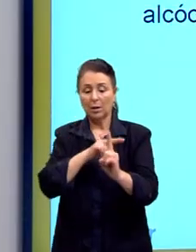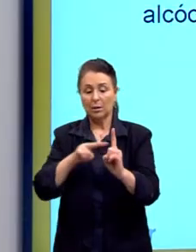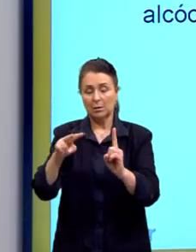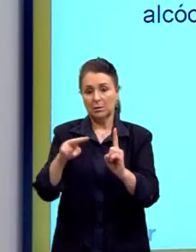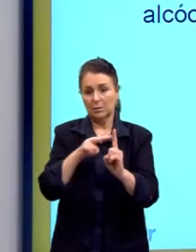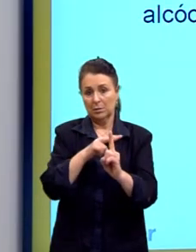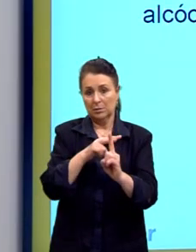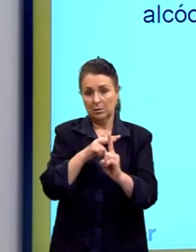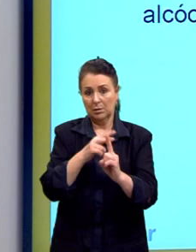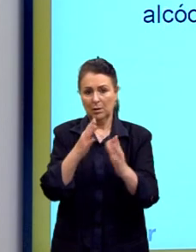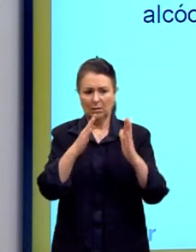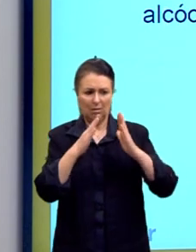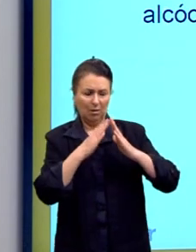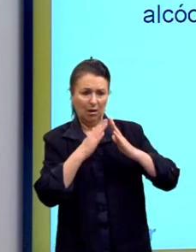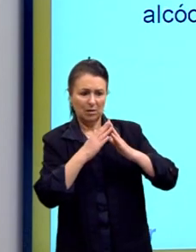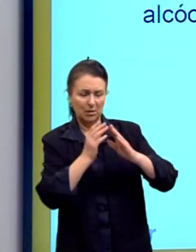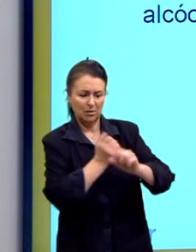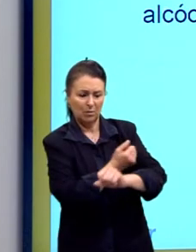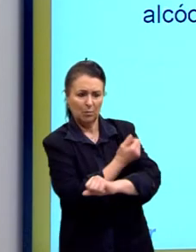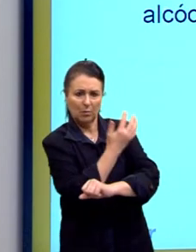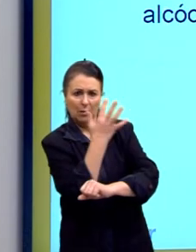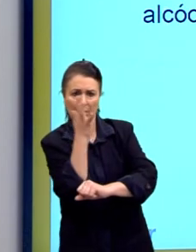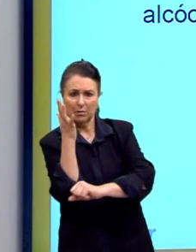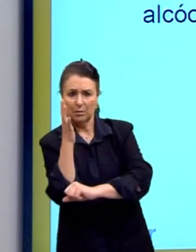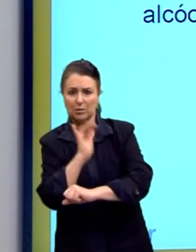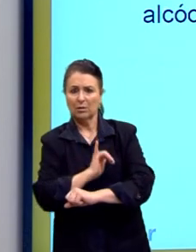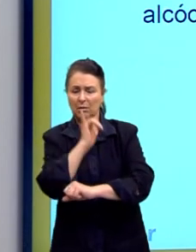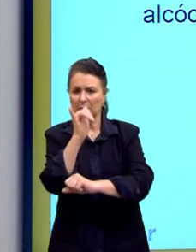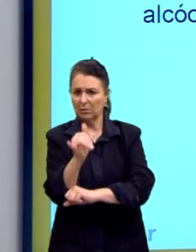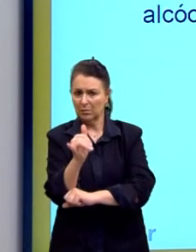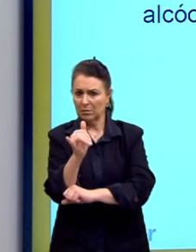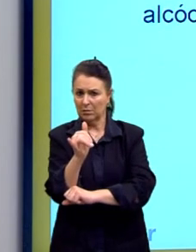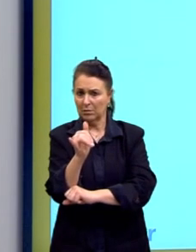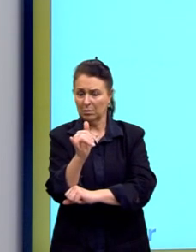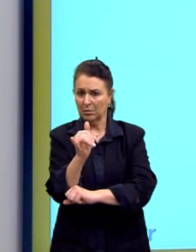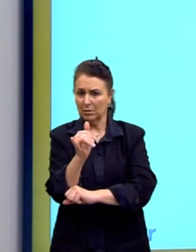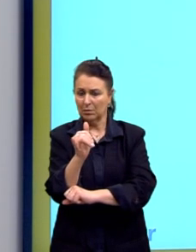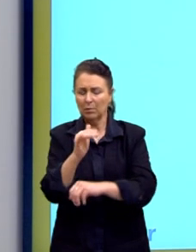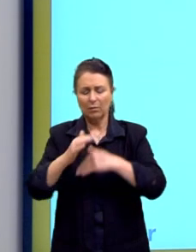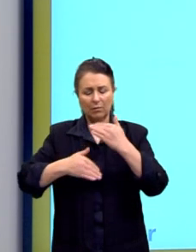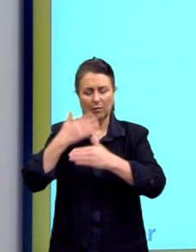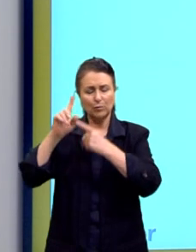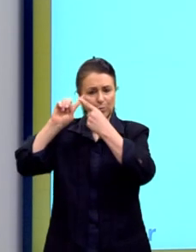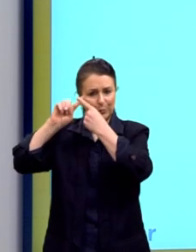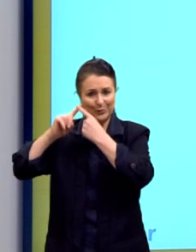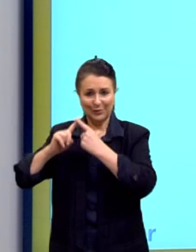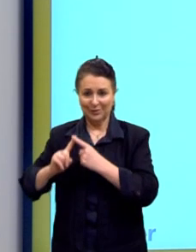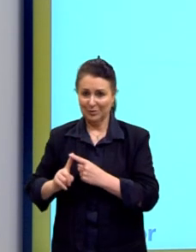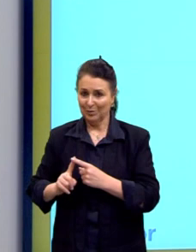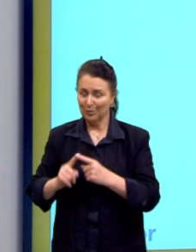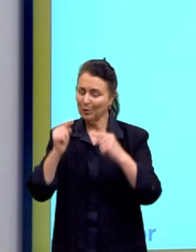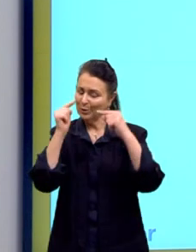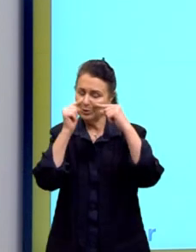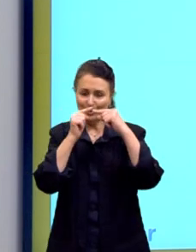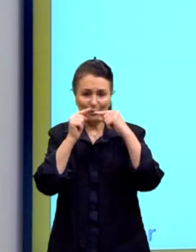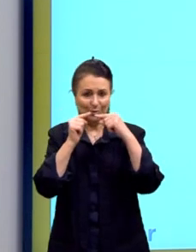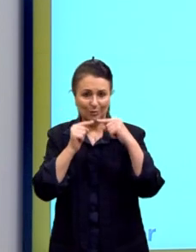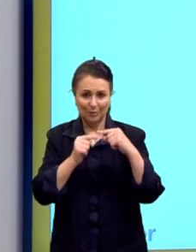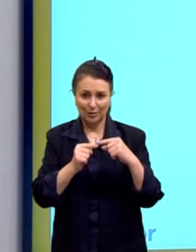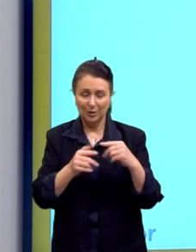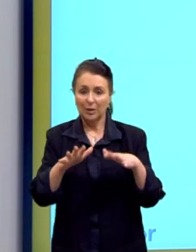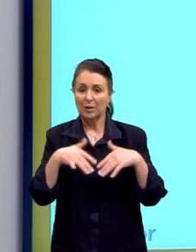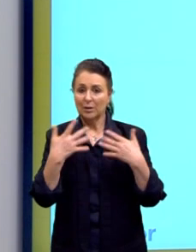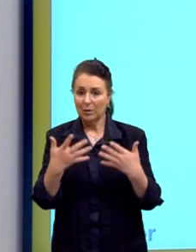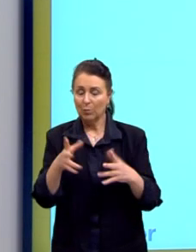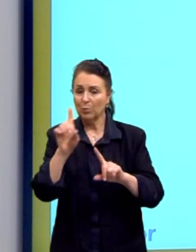todas as casas são plantas, já está afirmando, não faz o processo da lógica que eu coloquei antes. Então, mais ou menos, turma,